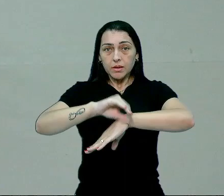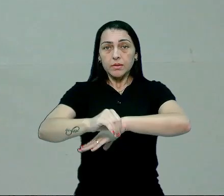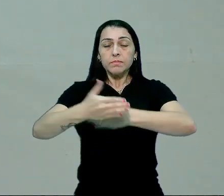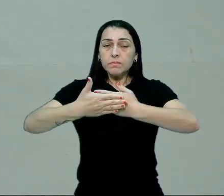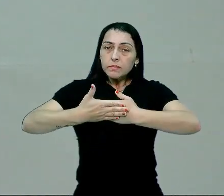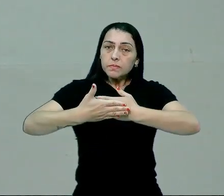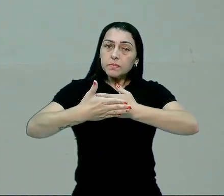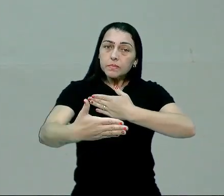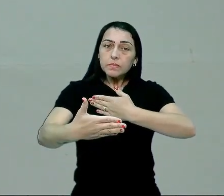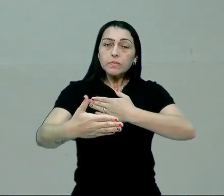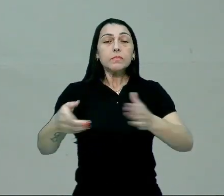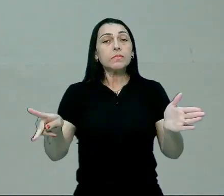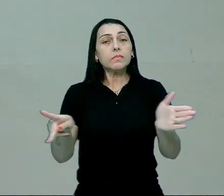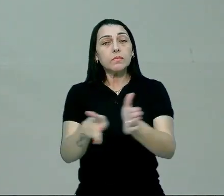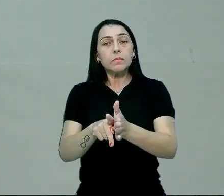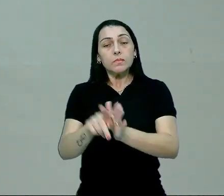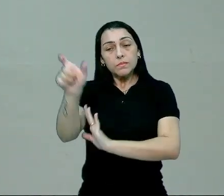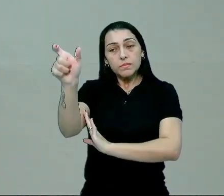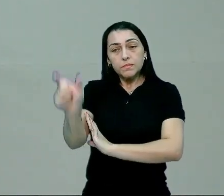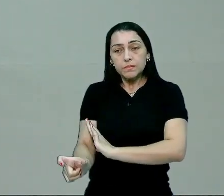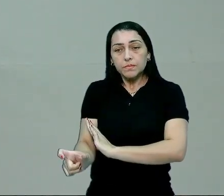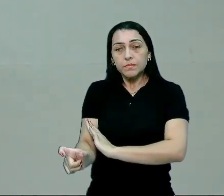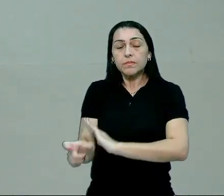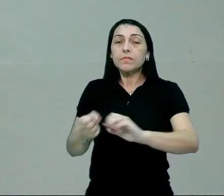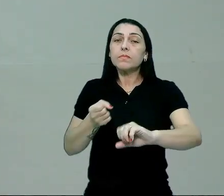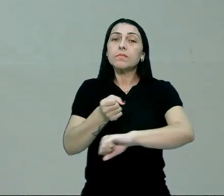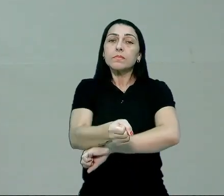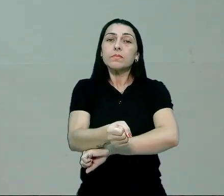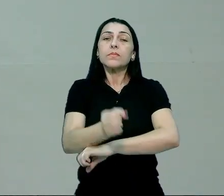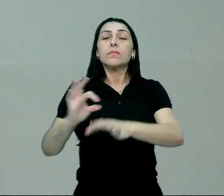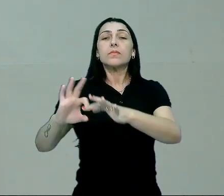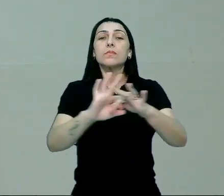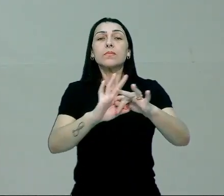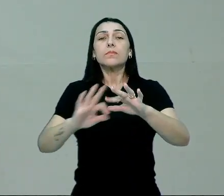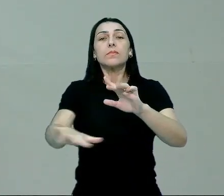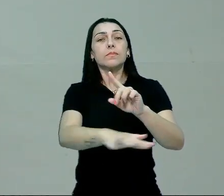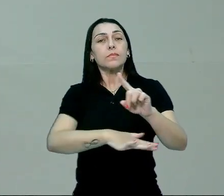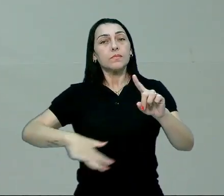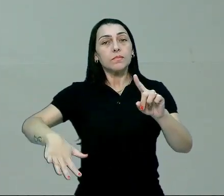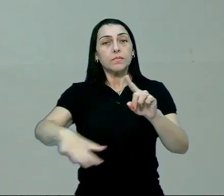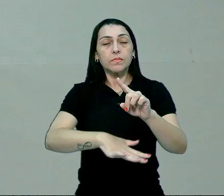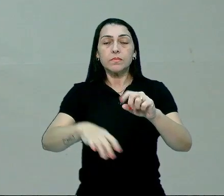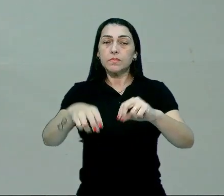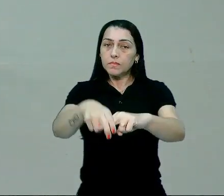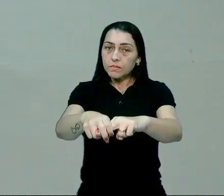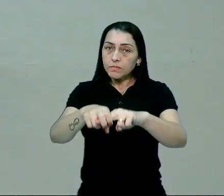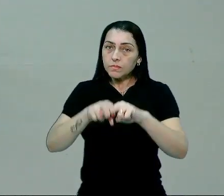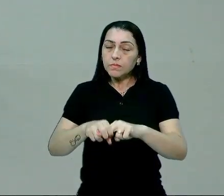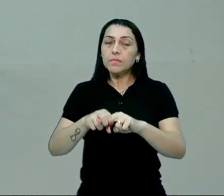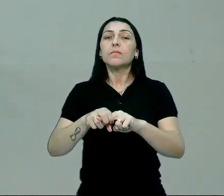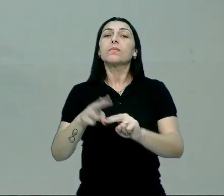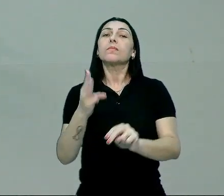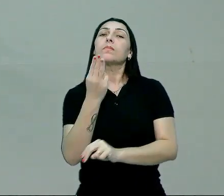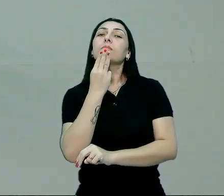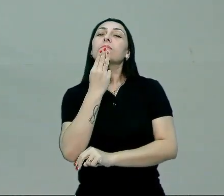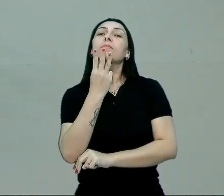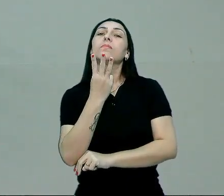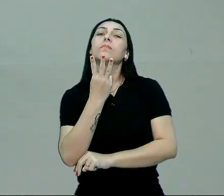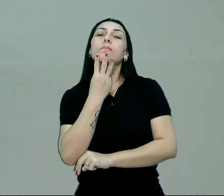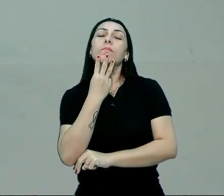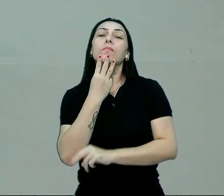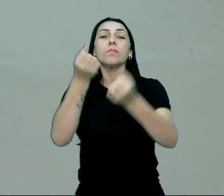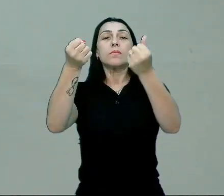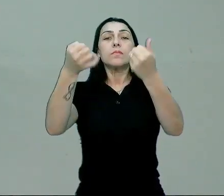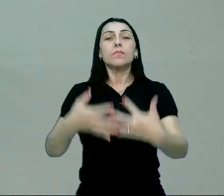ponto de partida é o próprio indivíduo inserido no contexto social. Por isso que Max Weber, ele